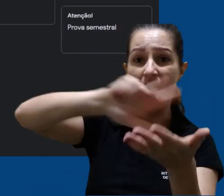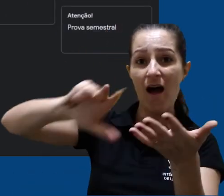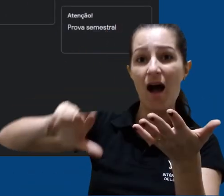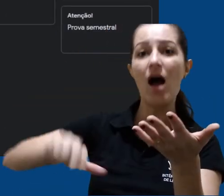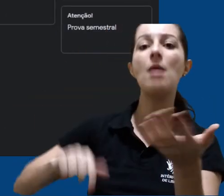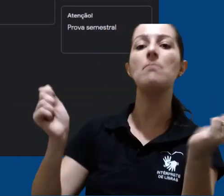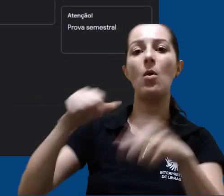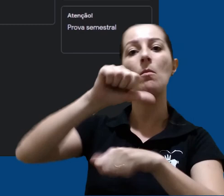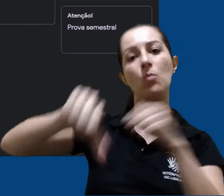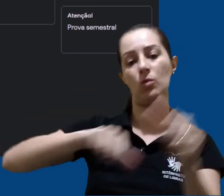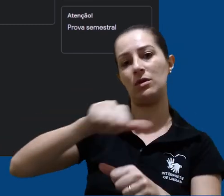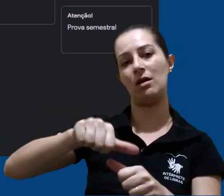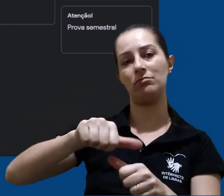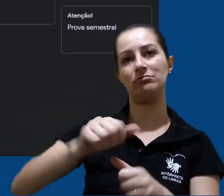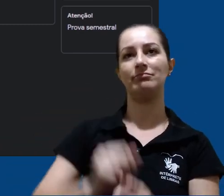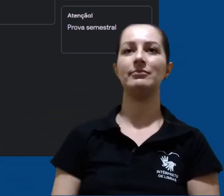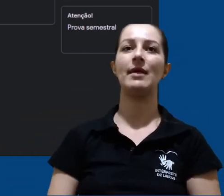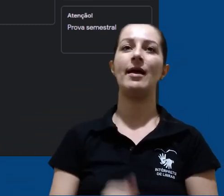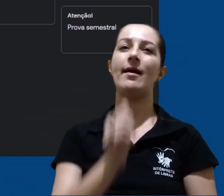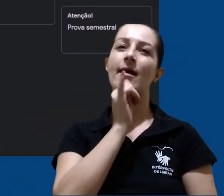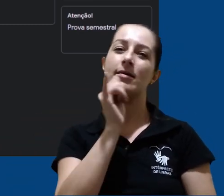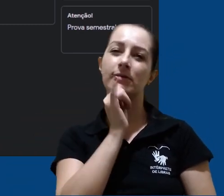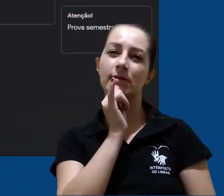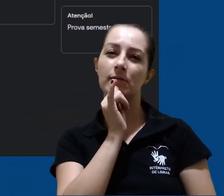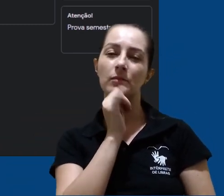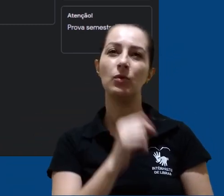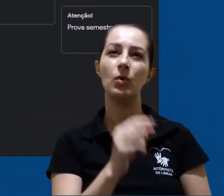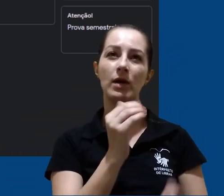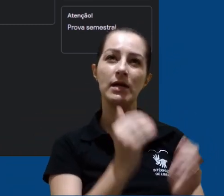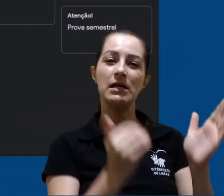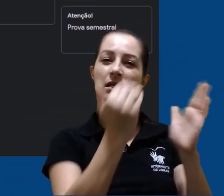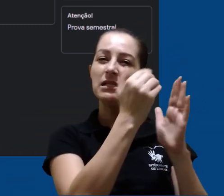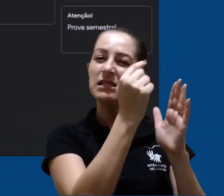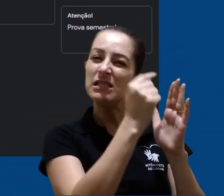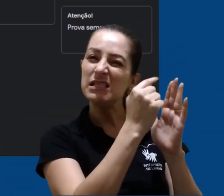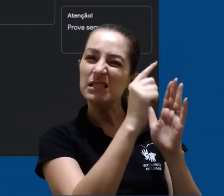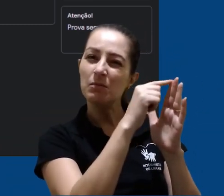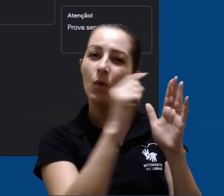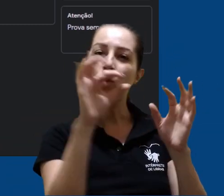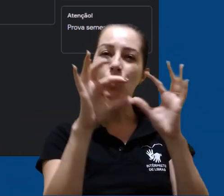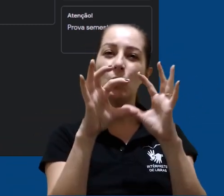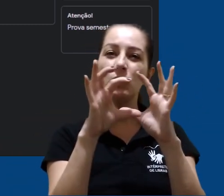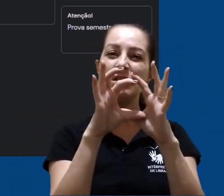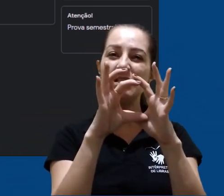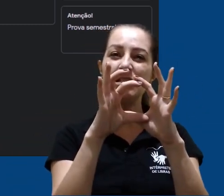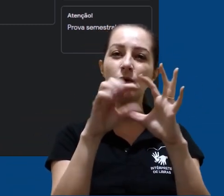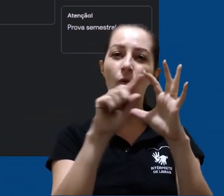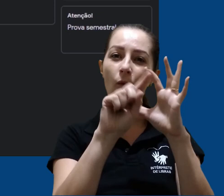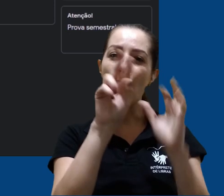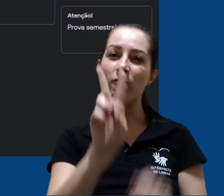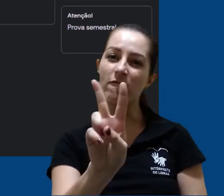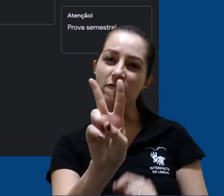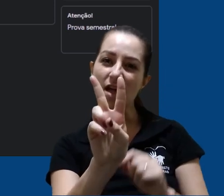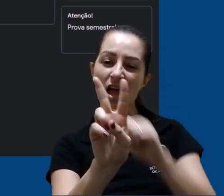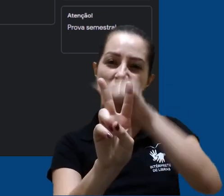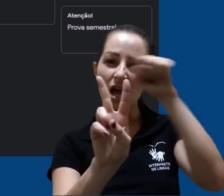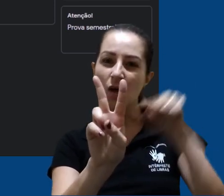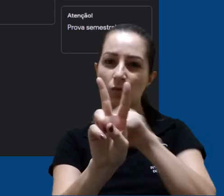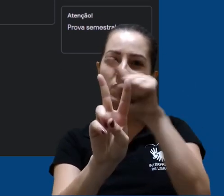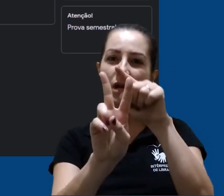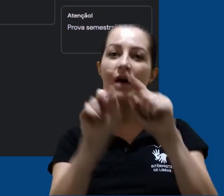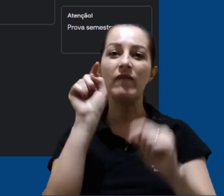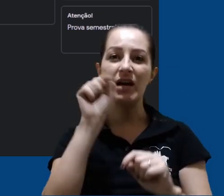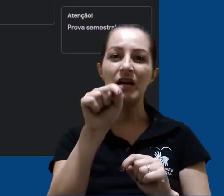Quando você posiciona um mouse sobre uma nota, no canto superior esquerdo dela aparece um círculo com um Vzinho dentro.